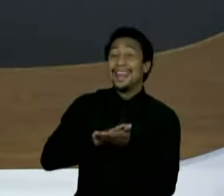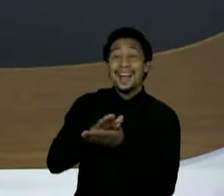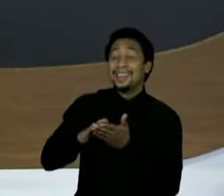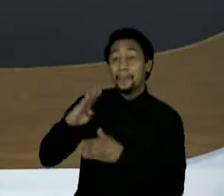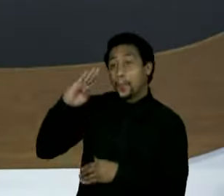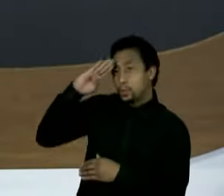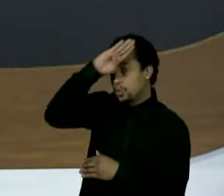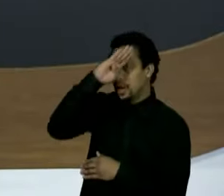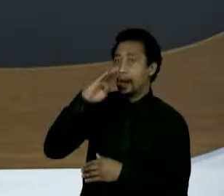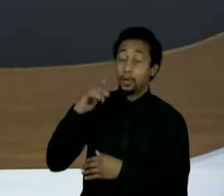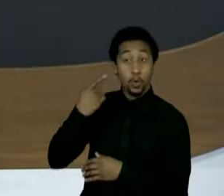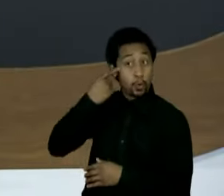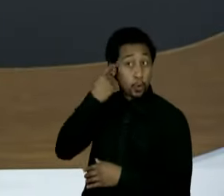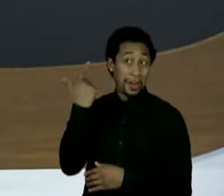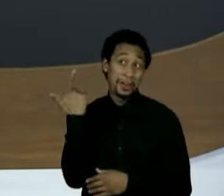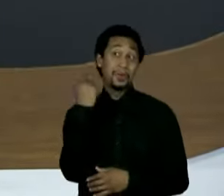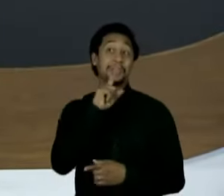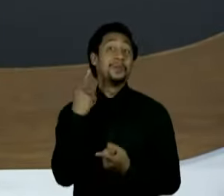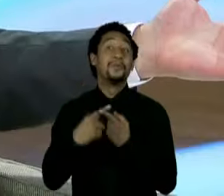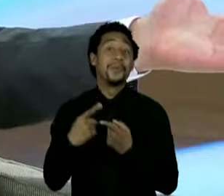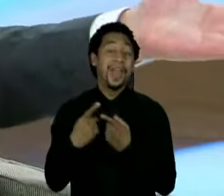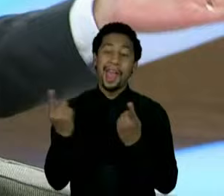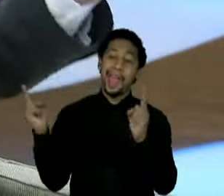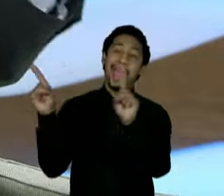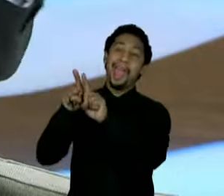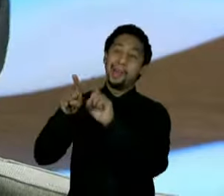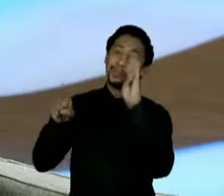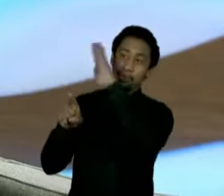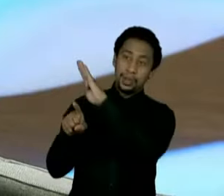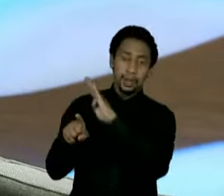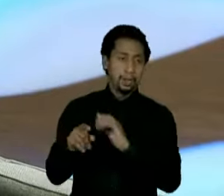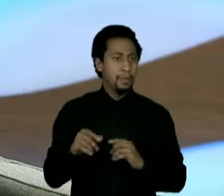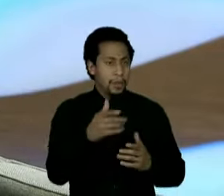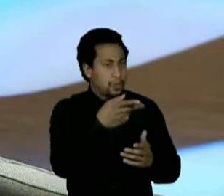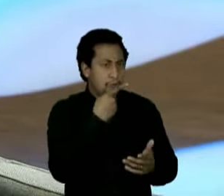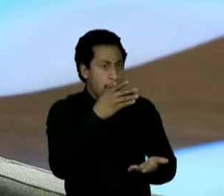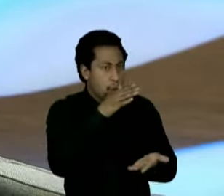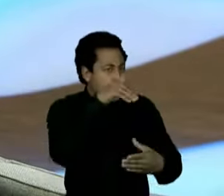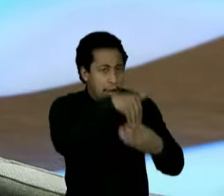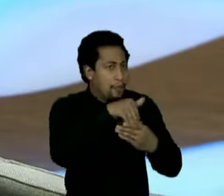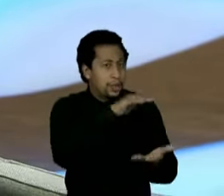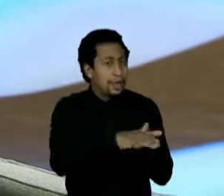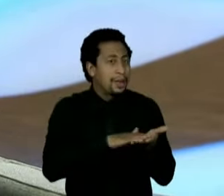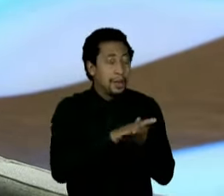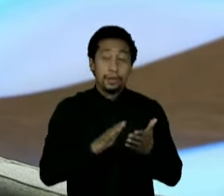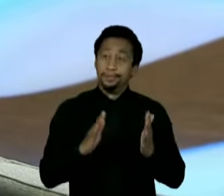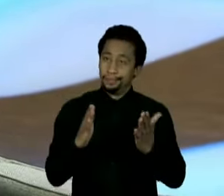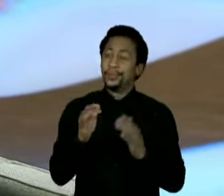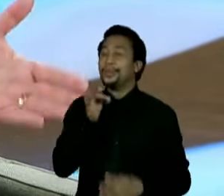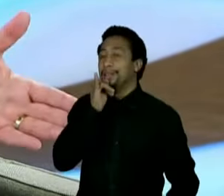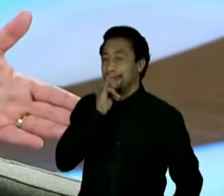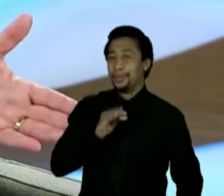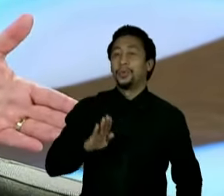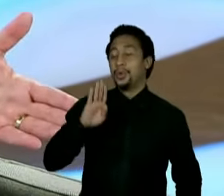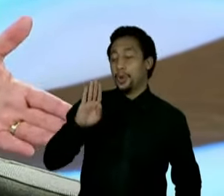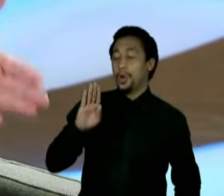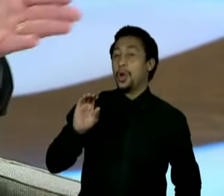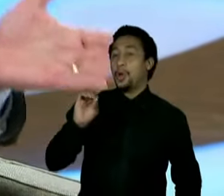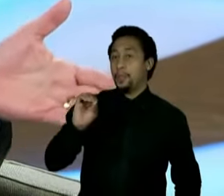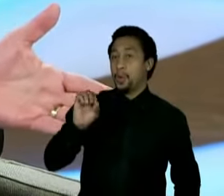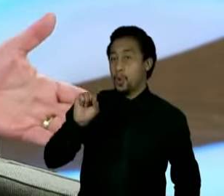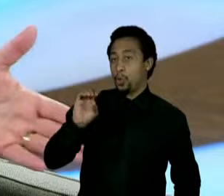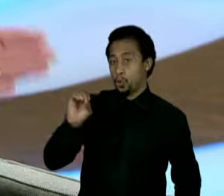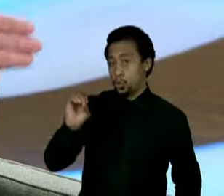votava nele, mas o senhor também não disse que não votaria. Não, mas se eu não voto nele, se alguém é Bolsa ou Dória, eu perdi a eleição